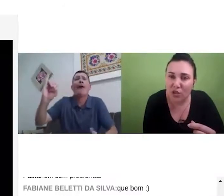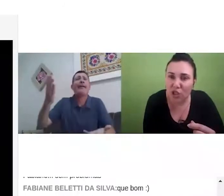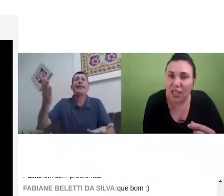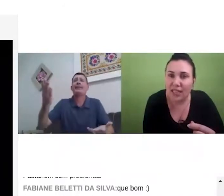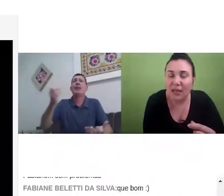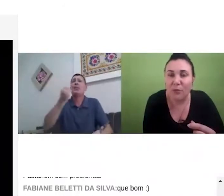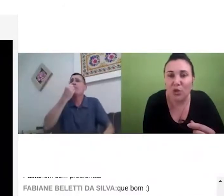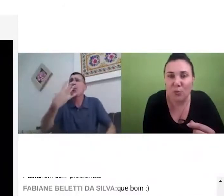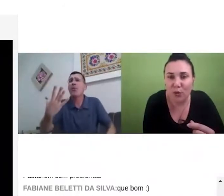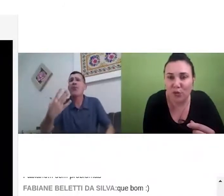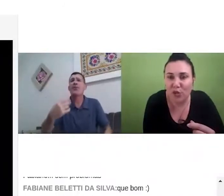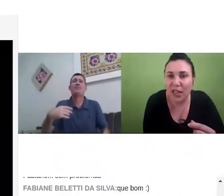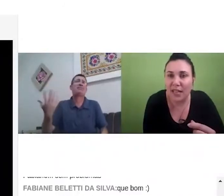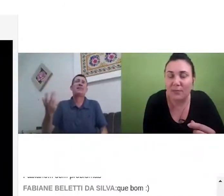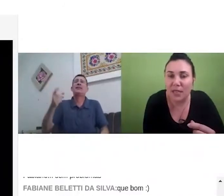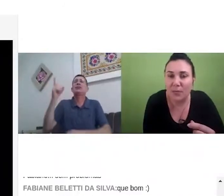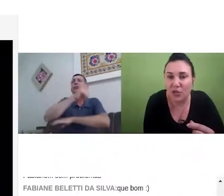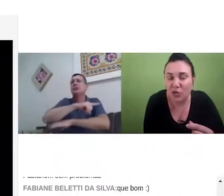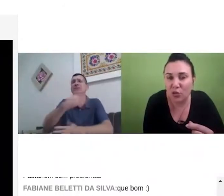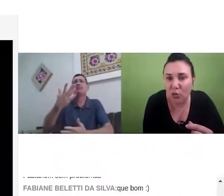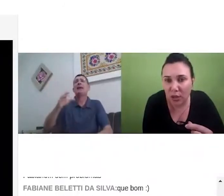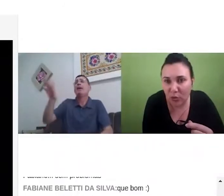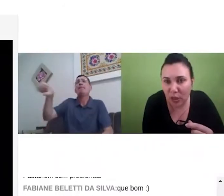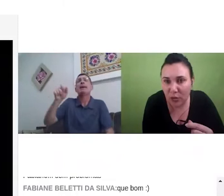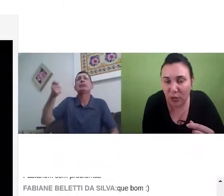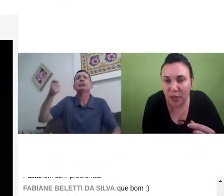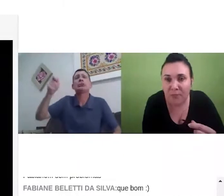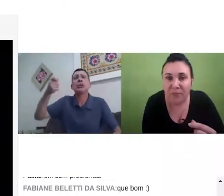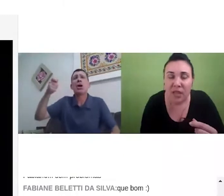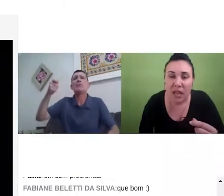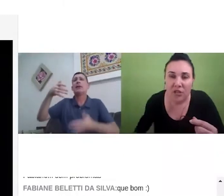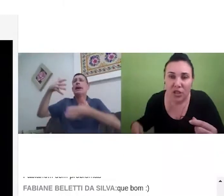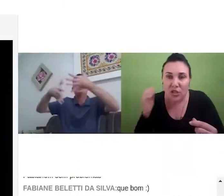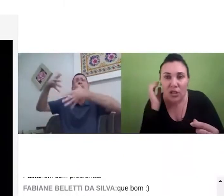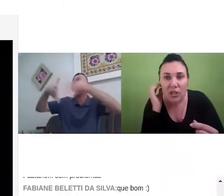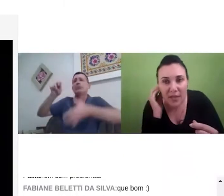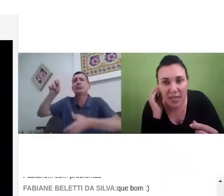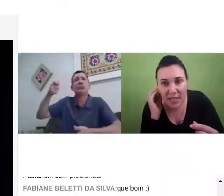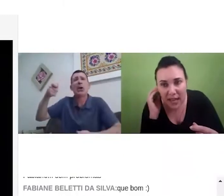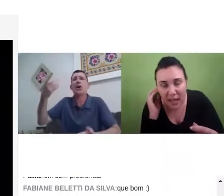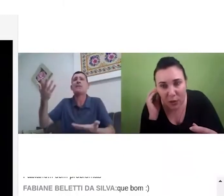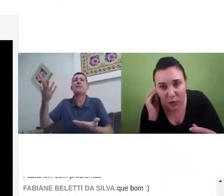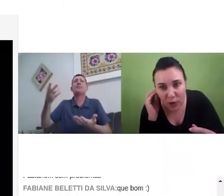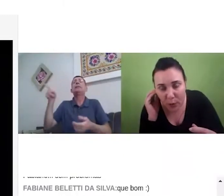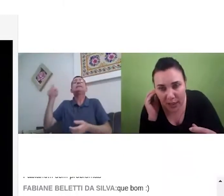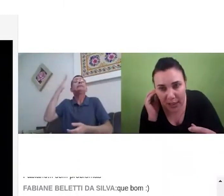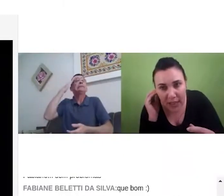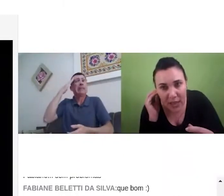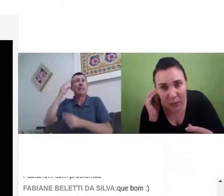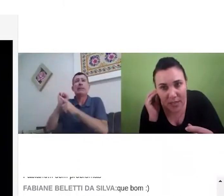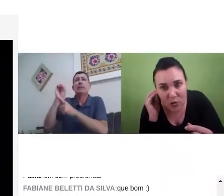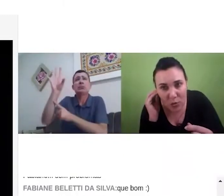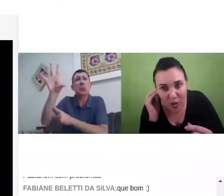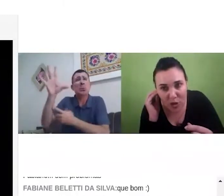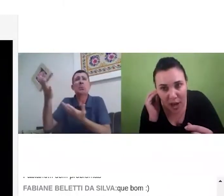essa empatia, né, muitos profissionais a gente encontra no corredor, a gente, às vezes, eu vou na portaria,